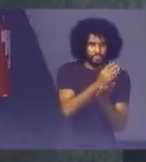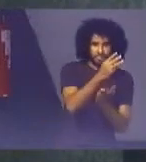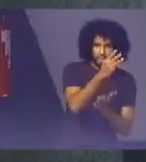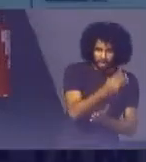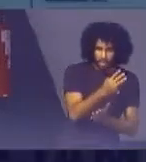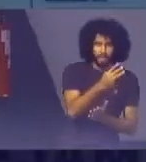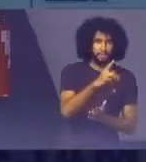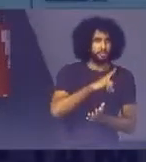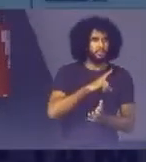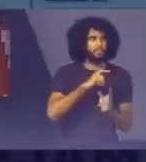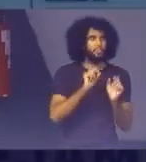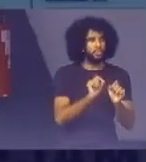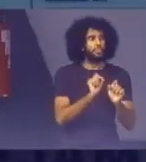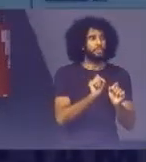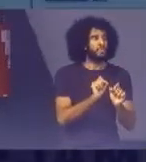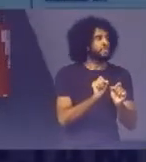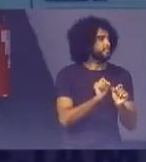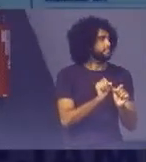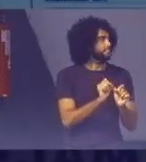Havia lá então